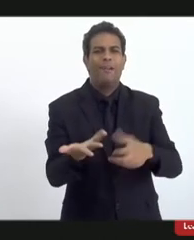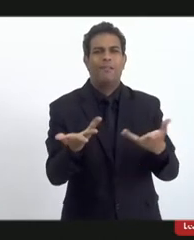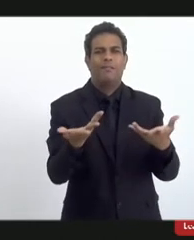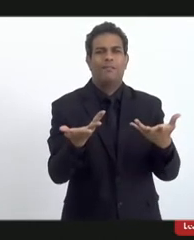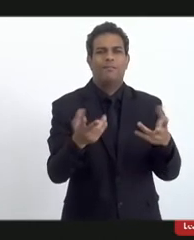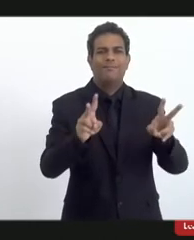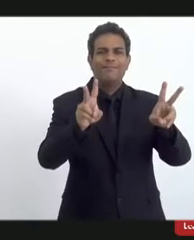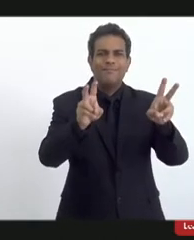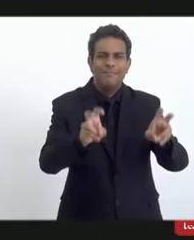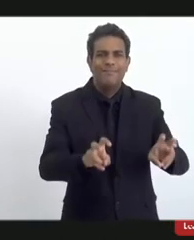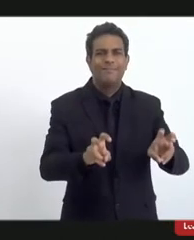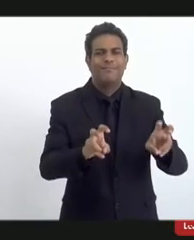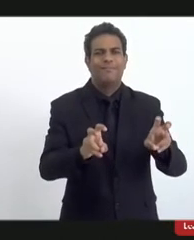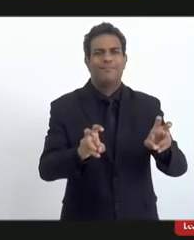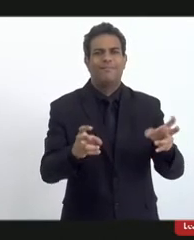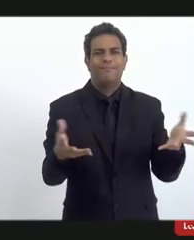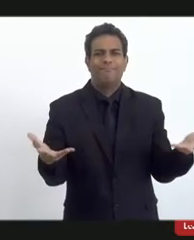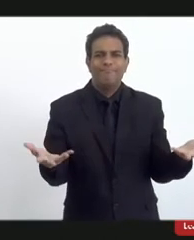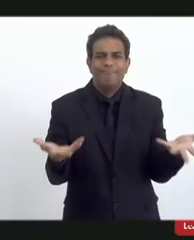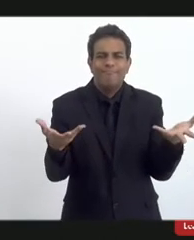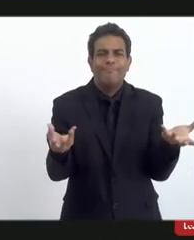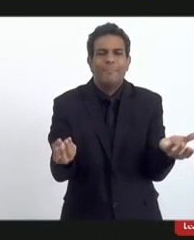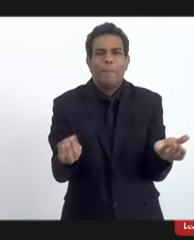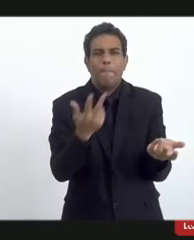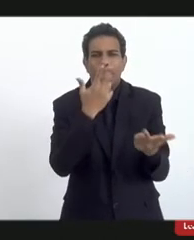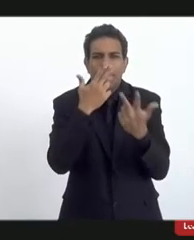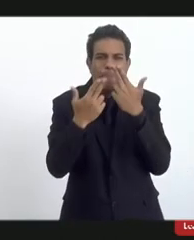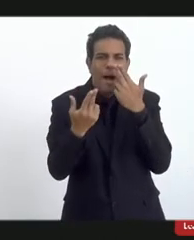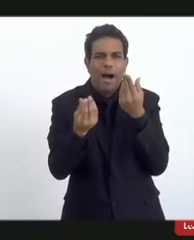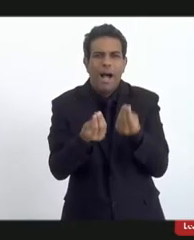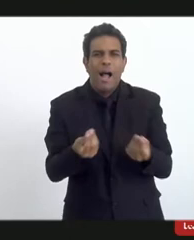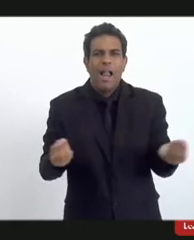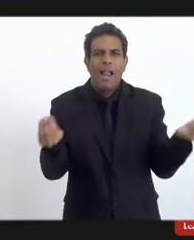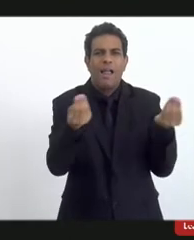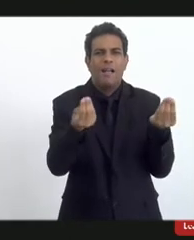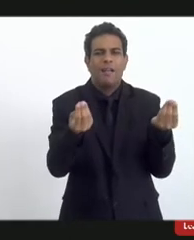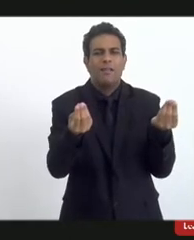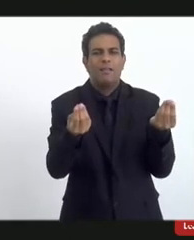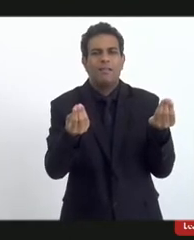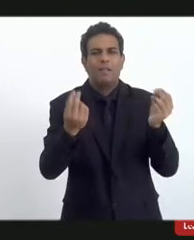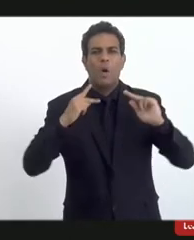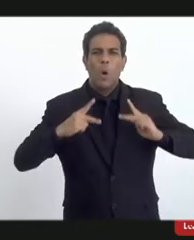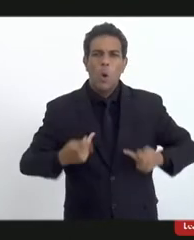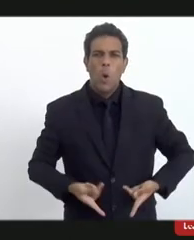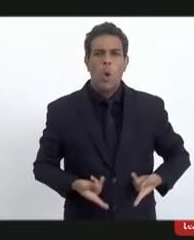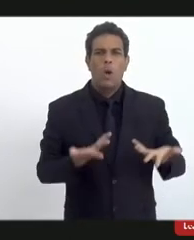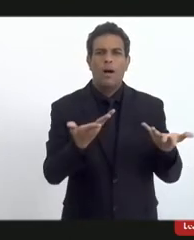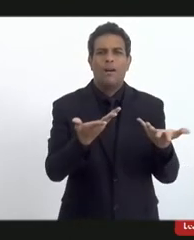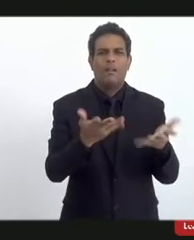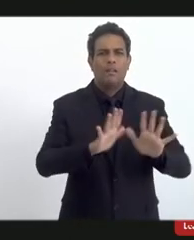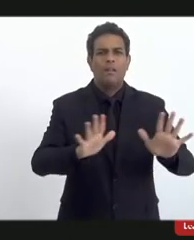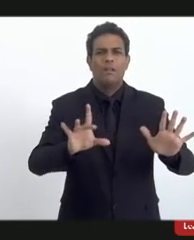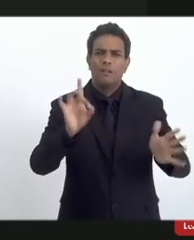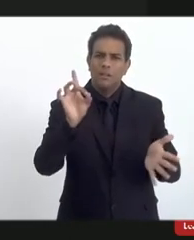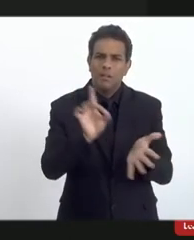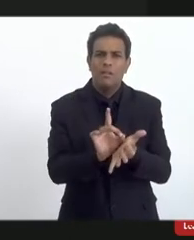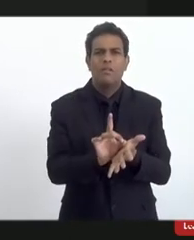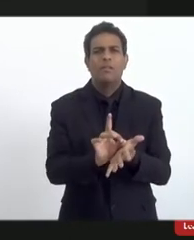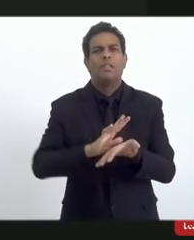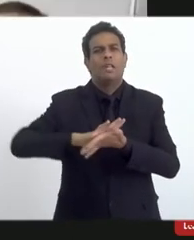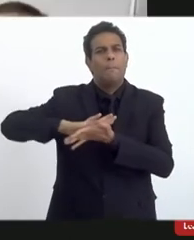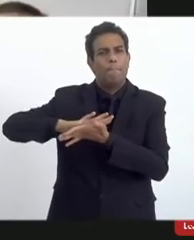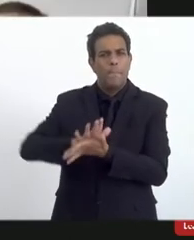muito condescendente, muito romântica, intolerância, religião. Não, o que nós temos é